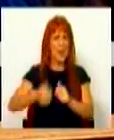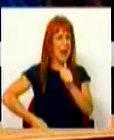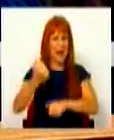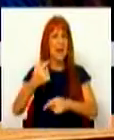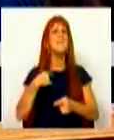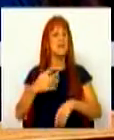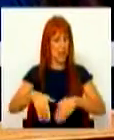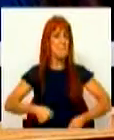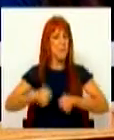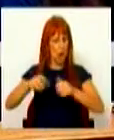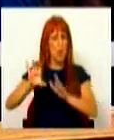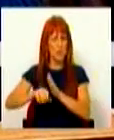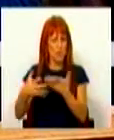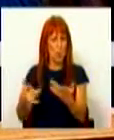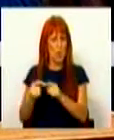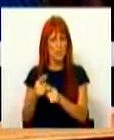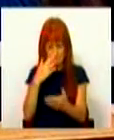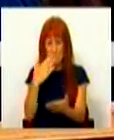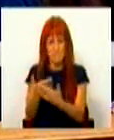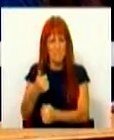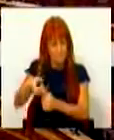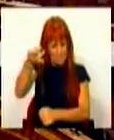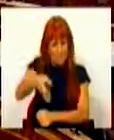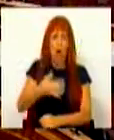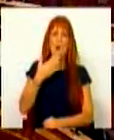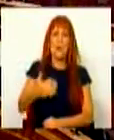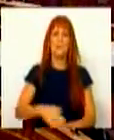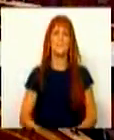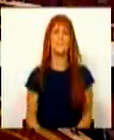estamos em melhores condições para a vencer. Muito obrigado. Obrigado. Obrigado.